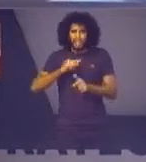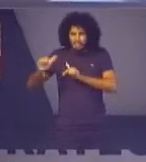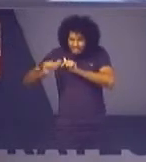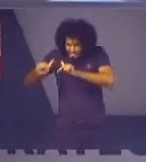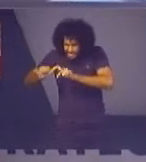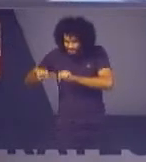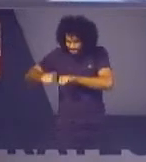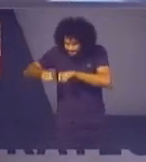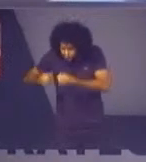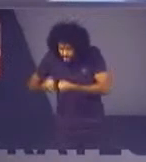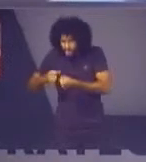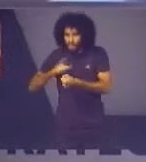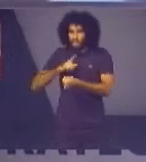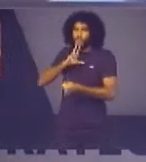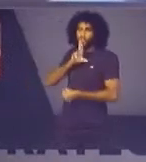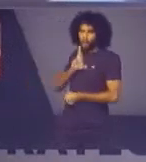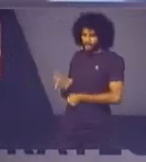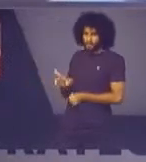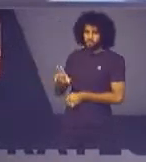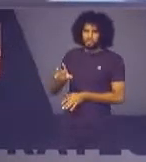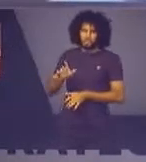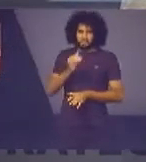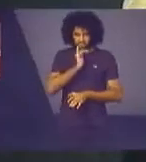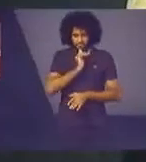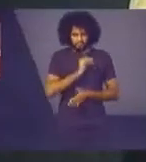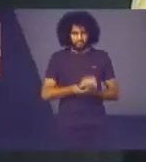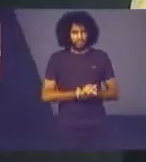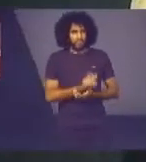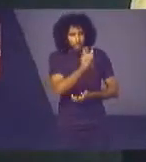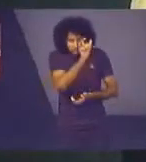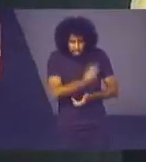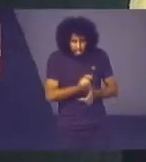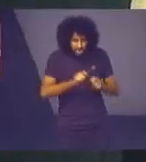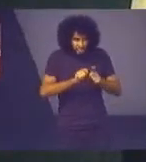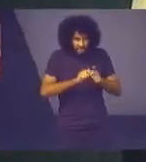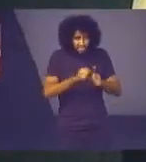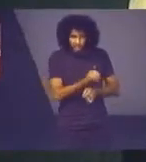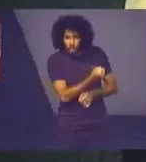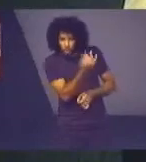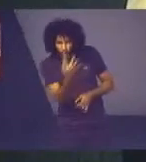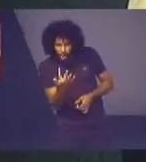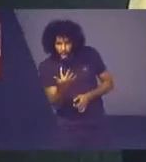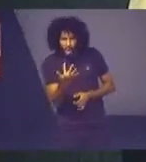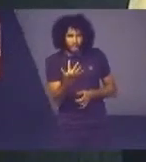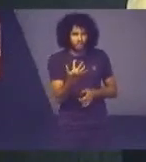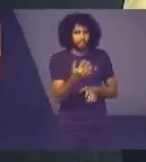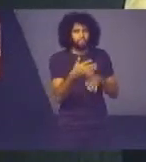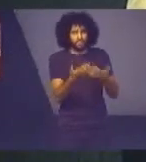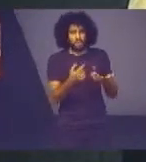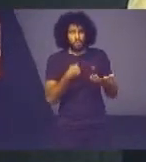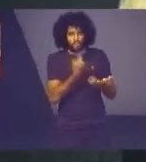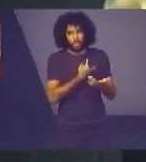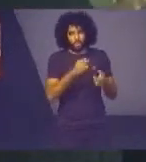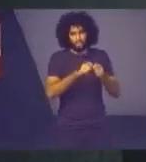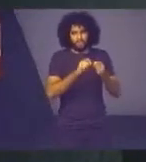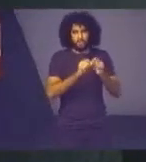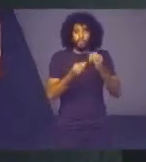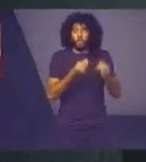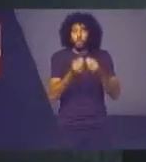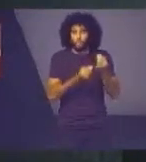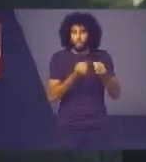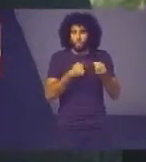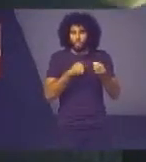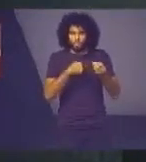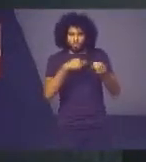faço eu não tenho quem faça a contagem deles então nós fazemos a medida que eu vou